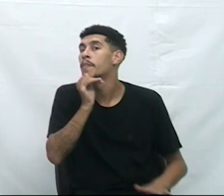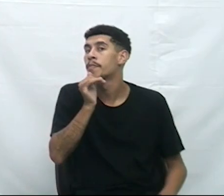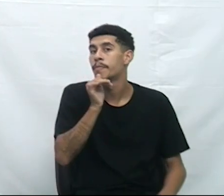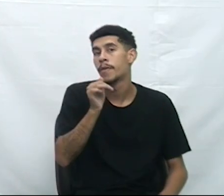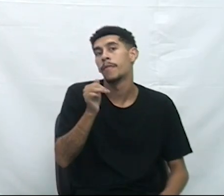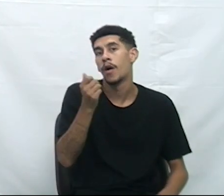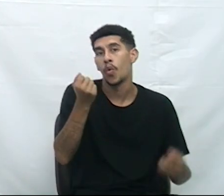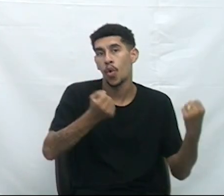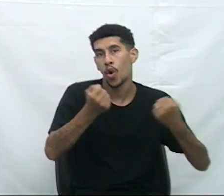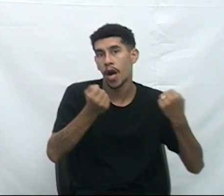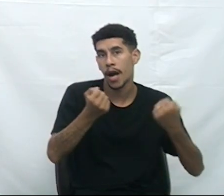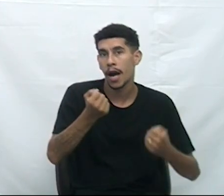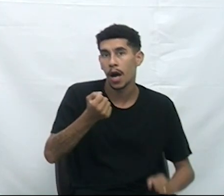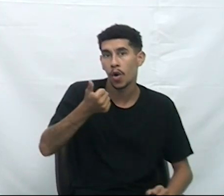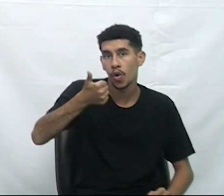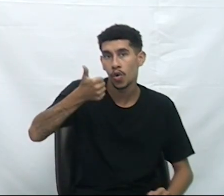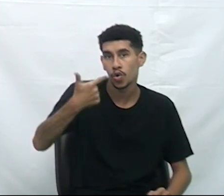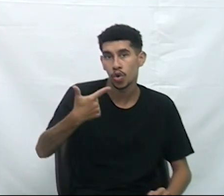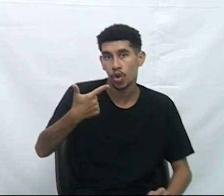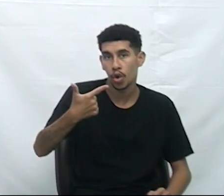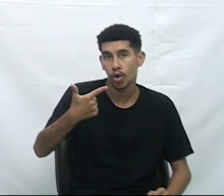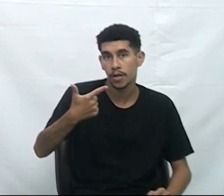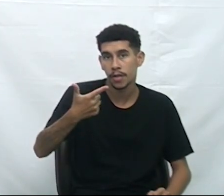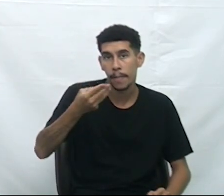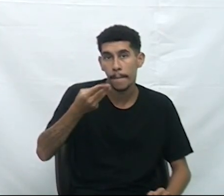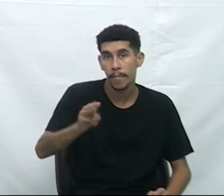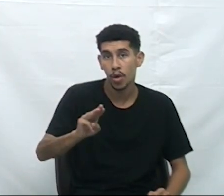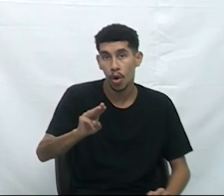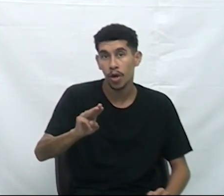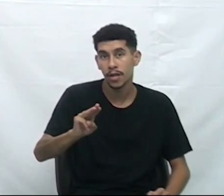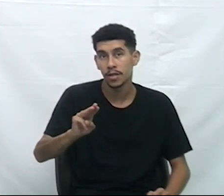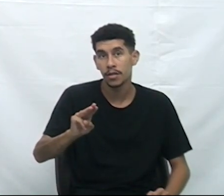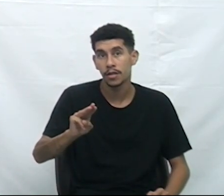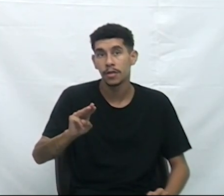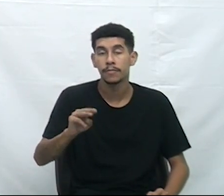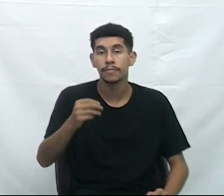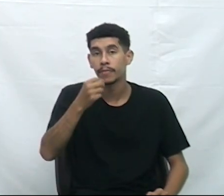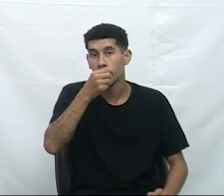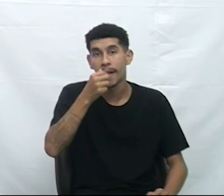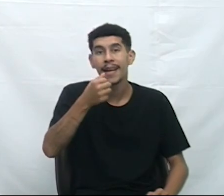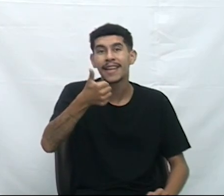custa, custou 12 milhões, os 100 veículos, 120 mil aproximadamente cada um,